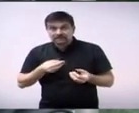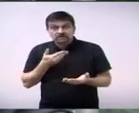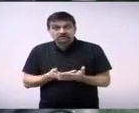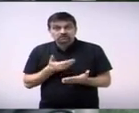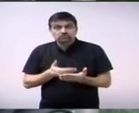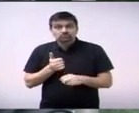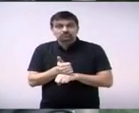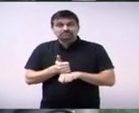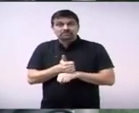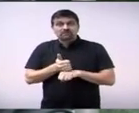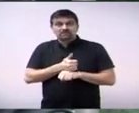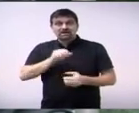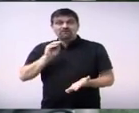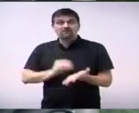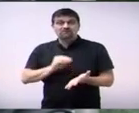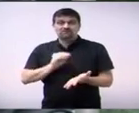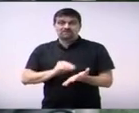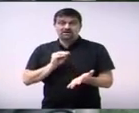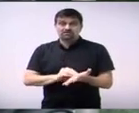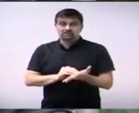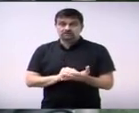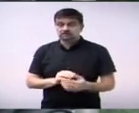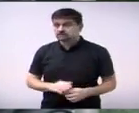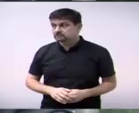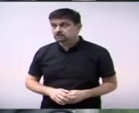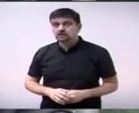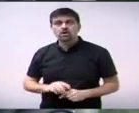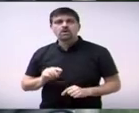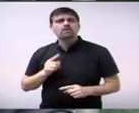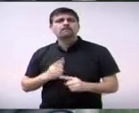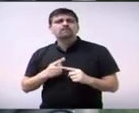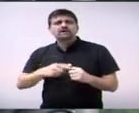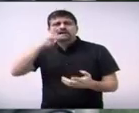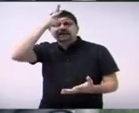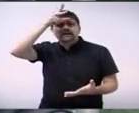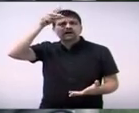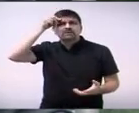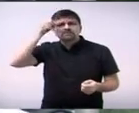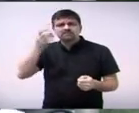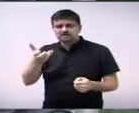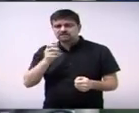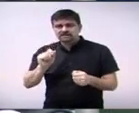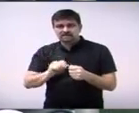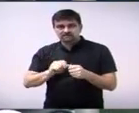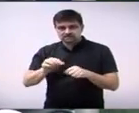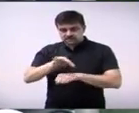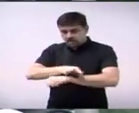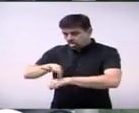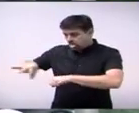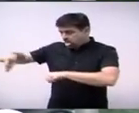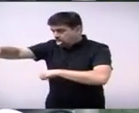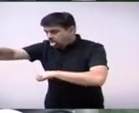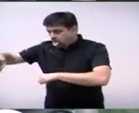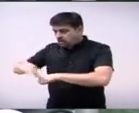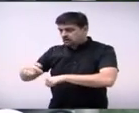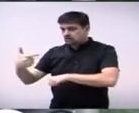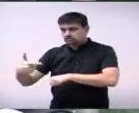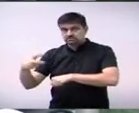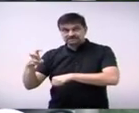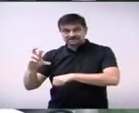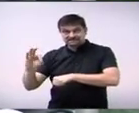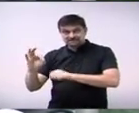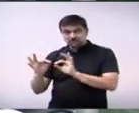o que motiva o executivo a reduzir de 250 para 50